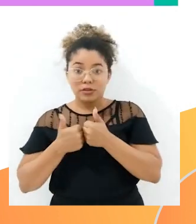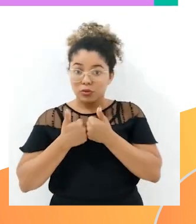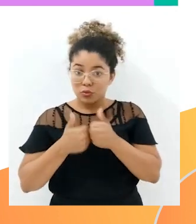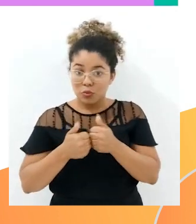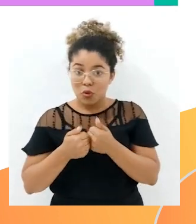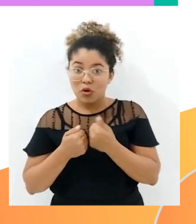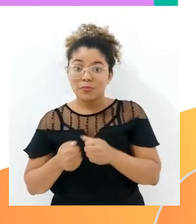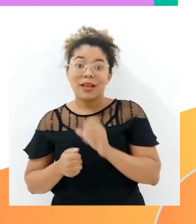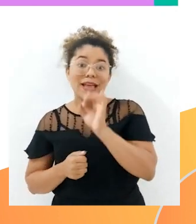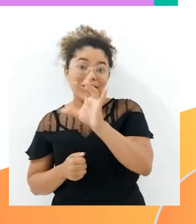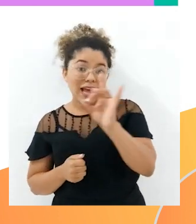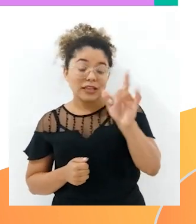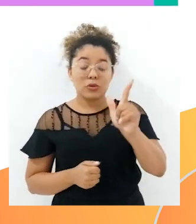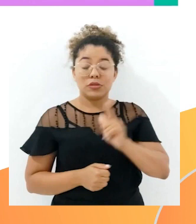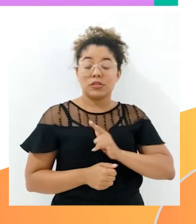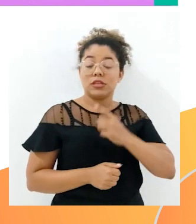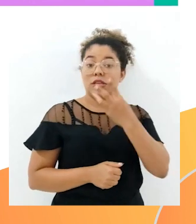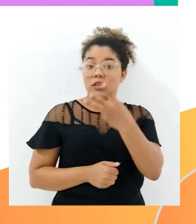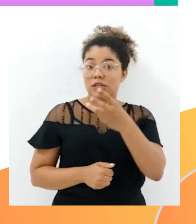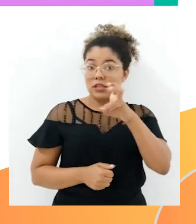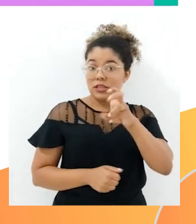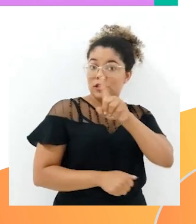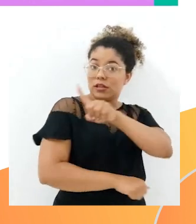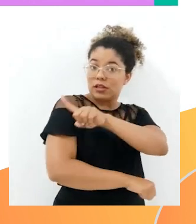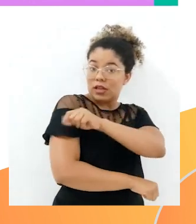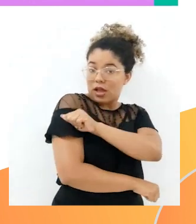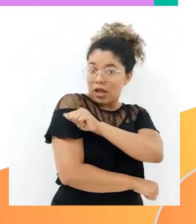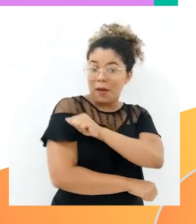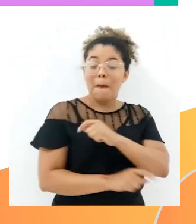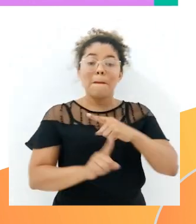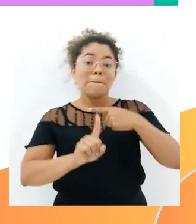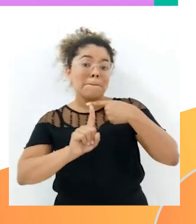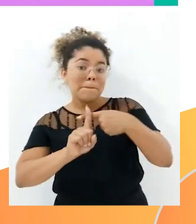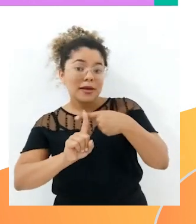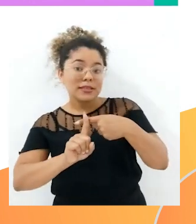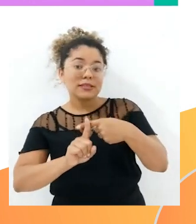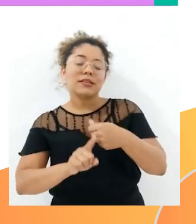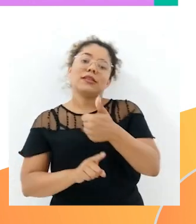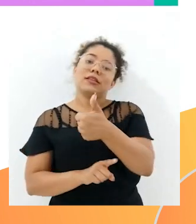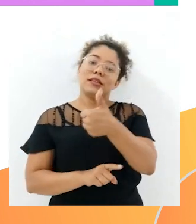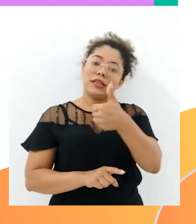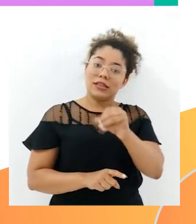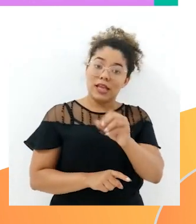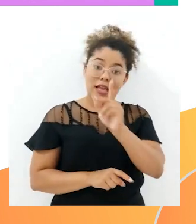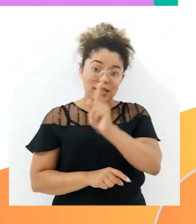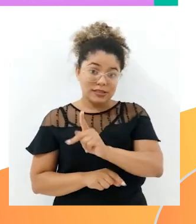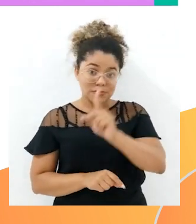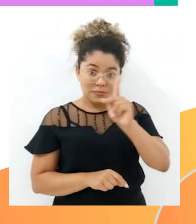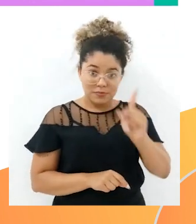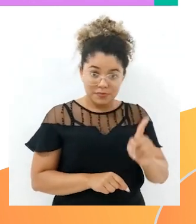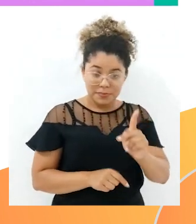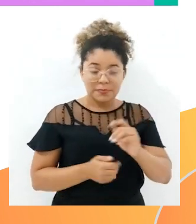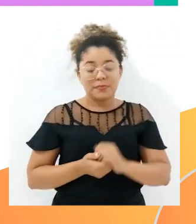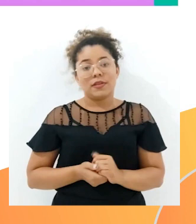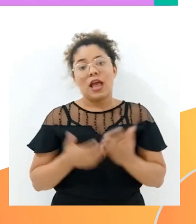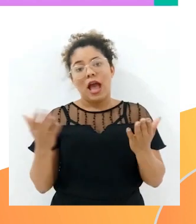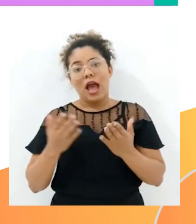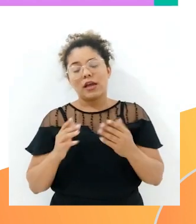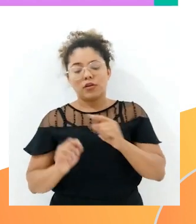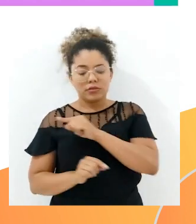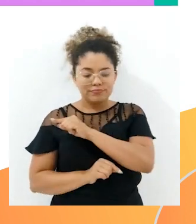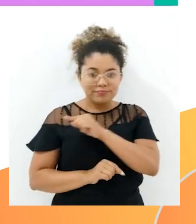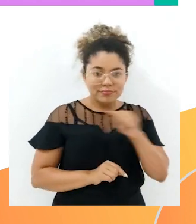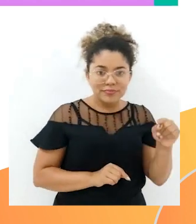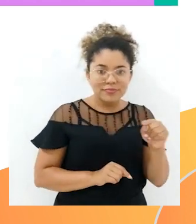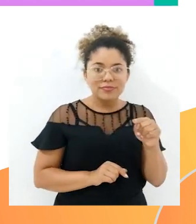alunos, mais dez professores. Então nós passamos o traço, colocamos o sinal de